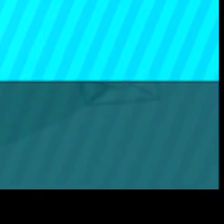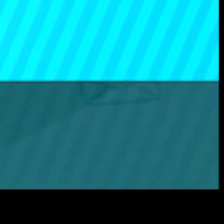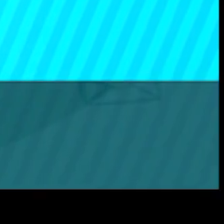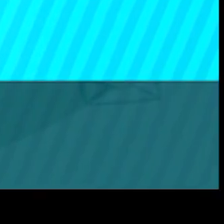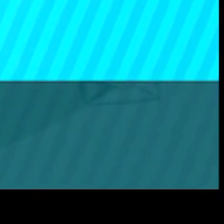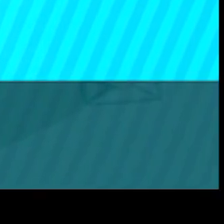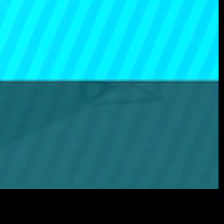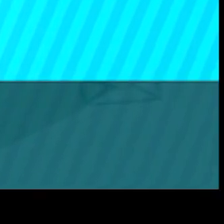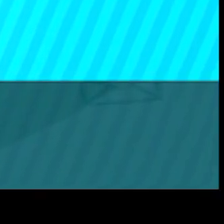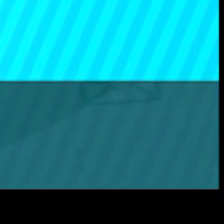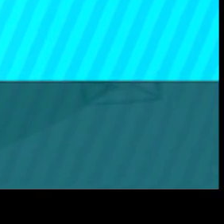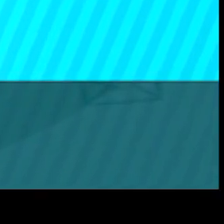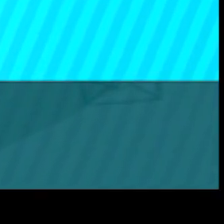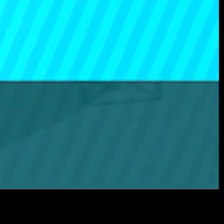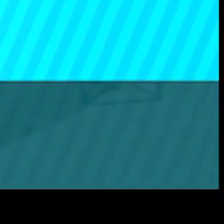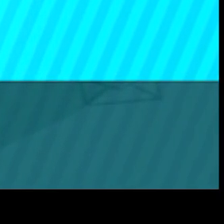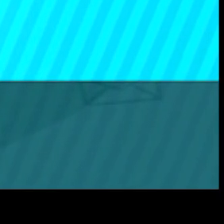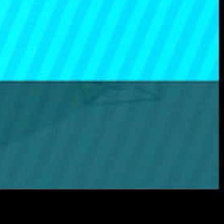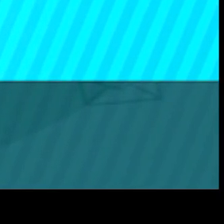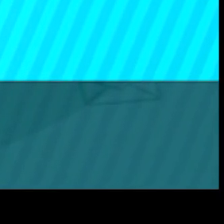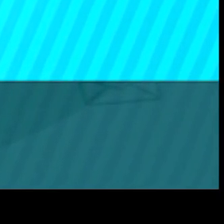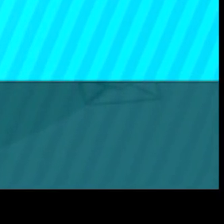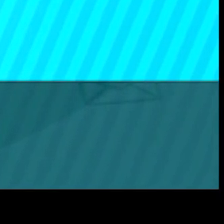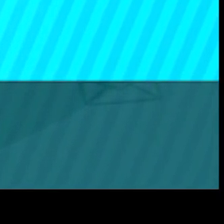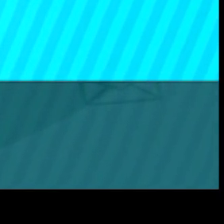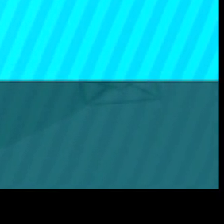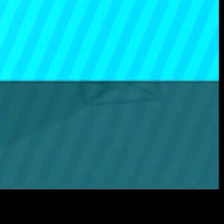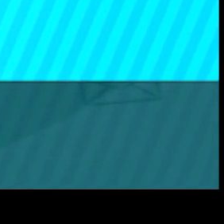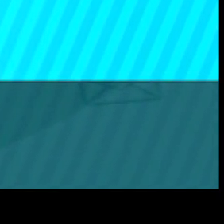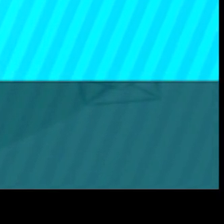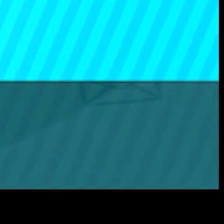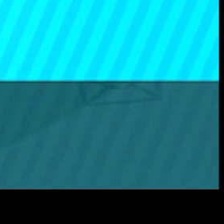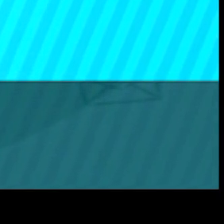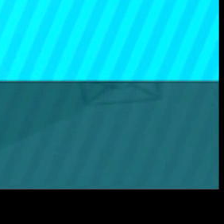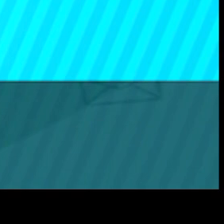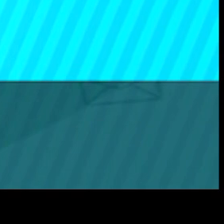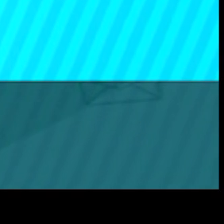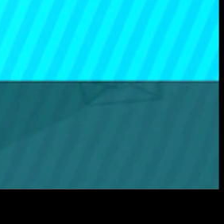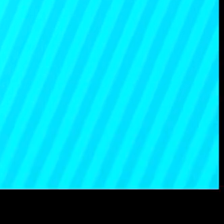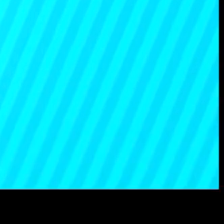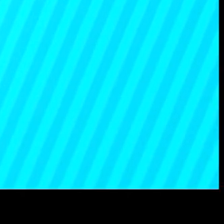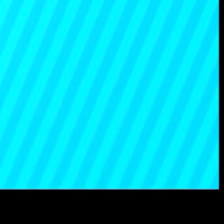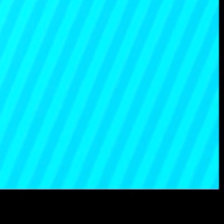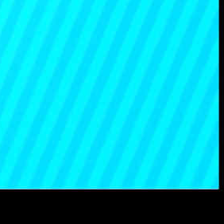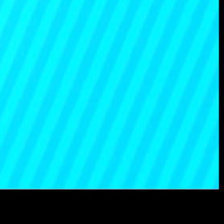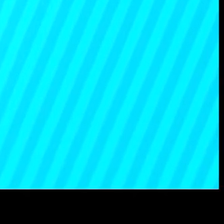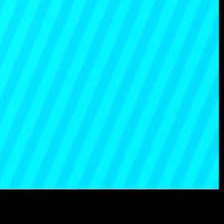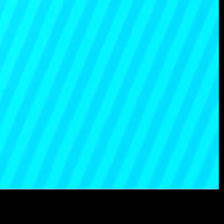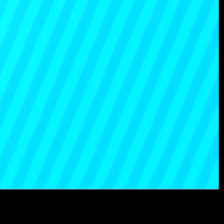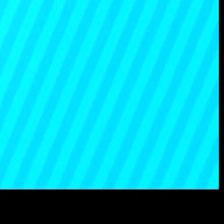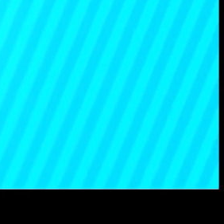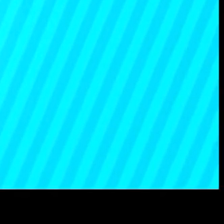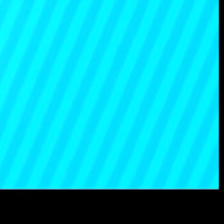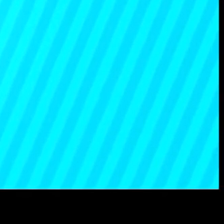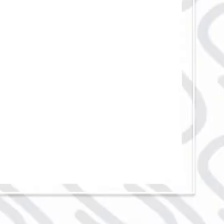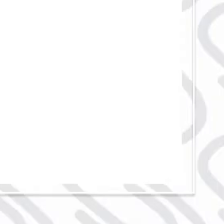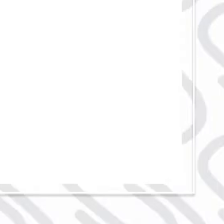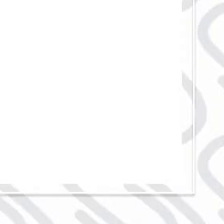acesse a página abaixo ou procure a escola com a modalidade EAJA mais próxima da sua casa. Contamos com sua presença.